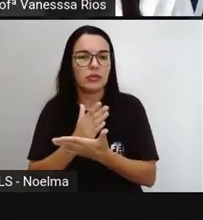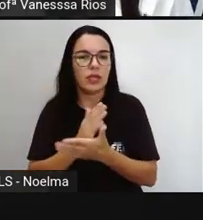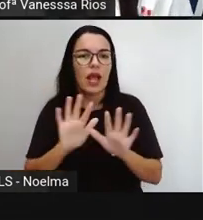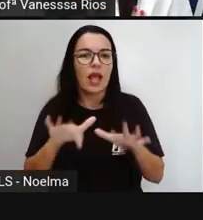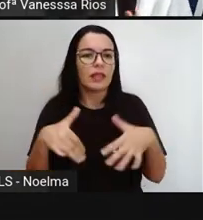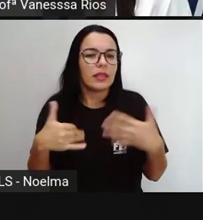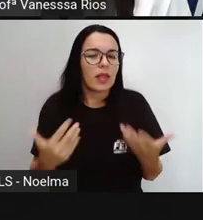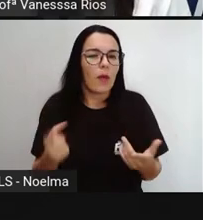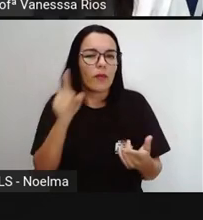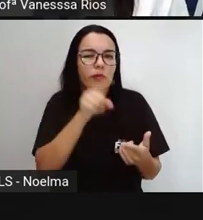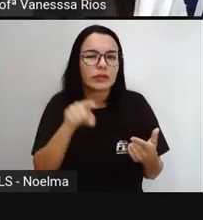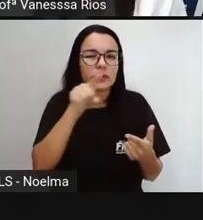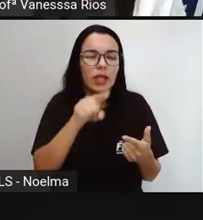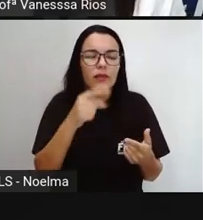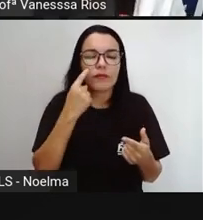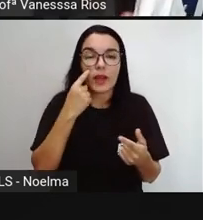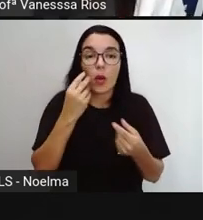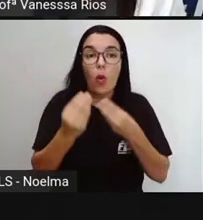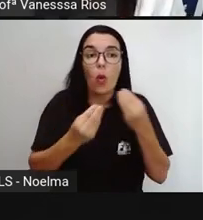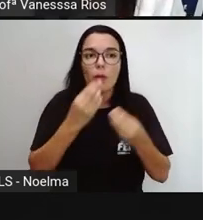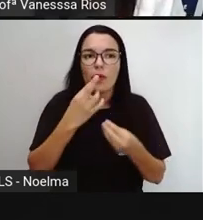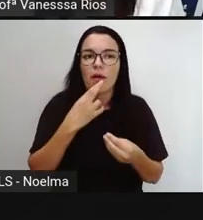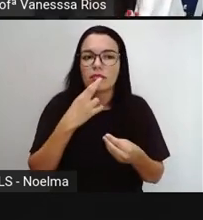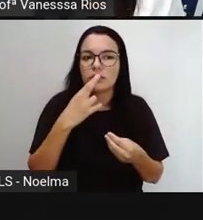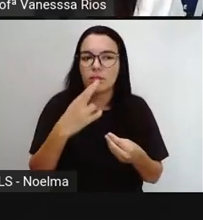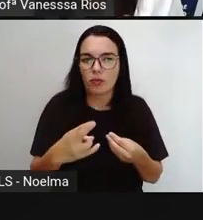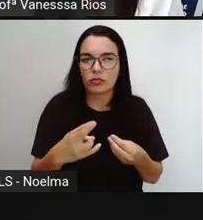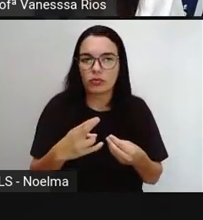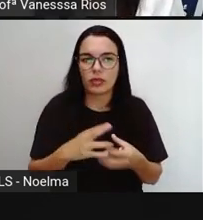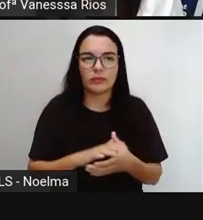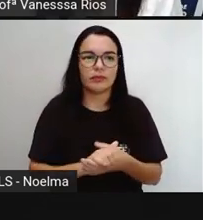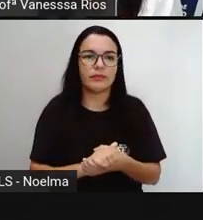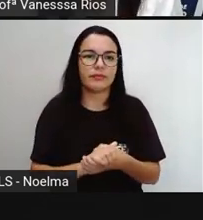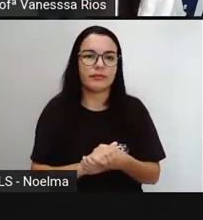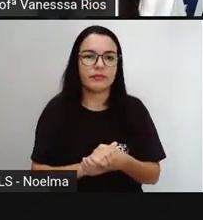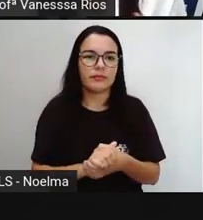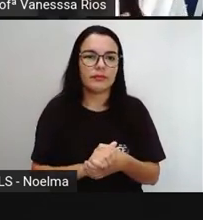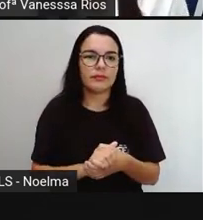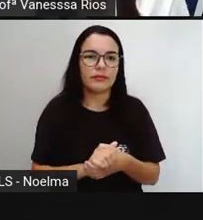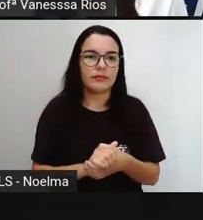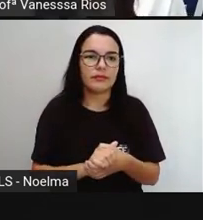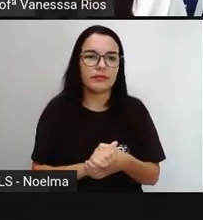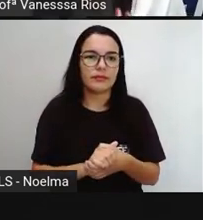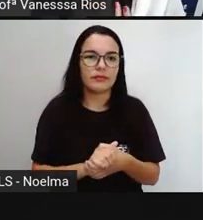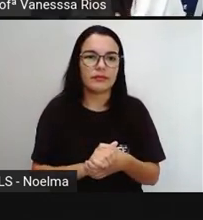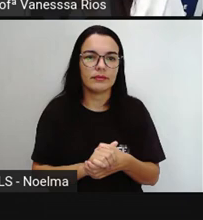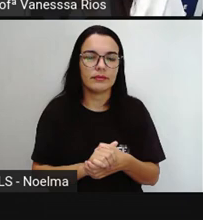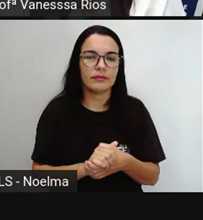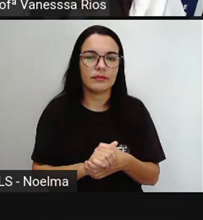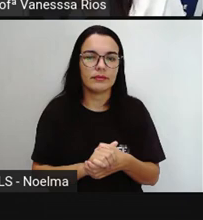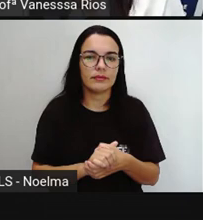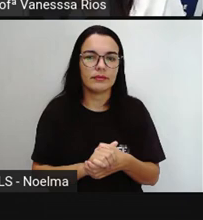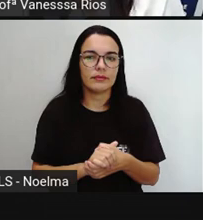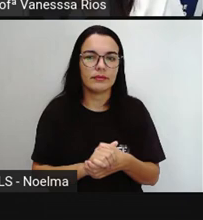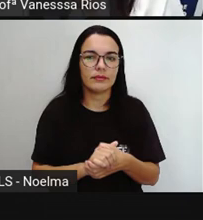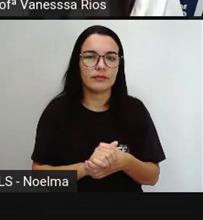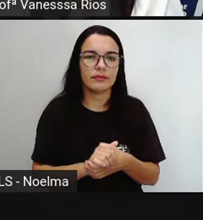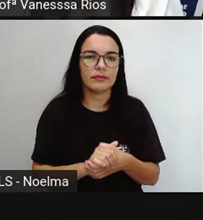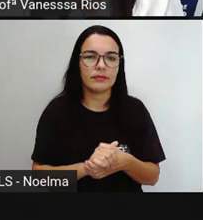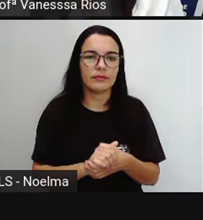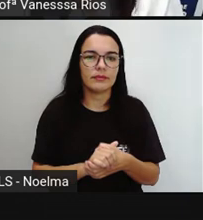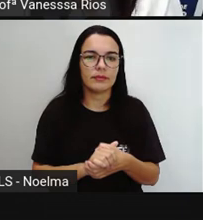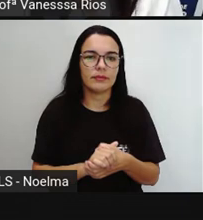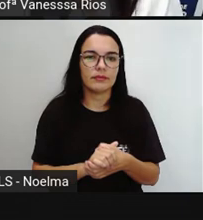propõe aí a solução para entendermos para acharmos o valor que corresponde a 40%